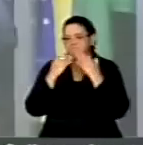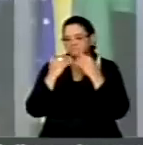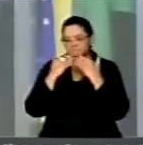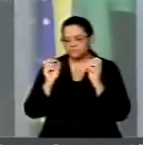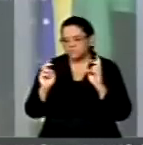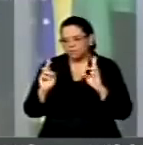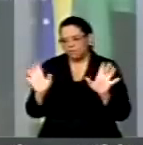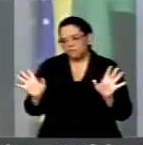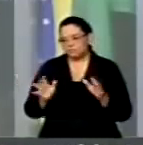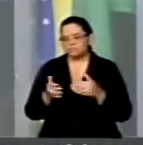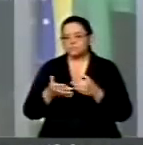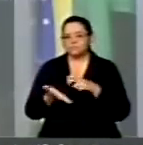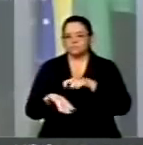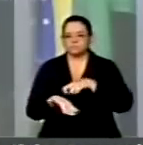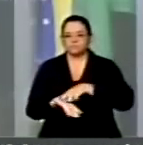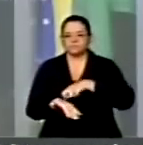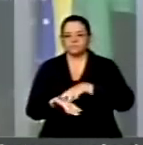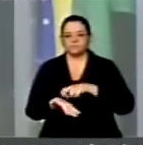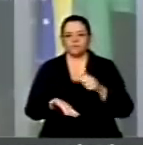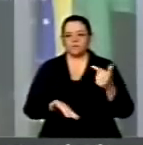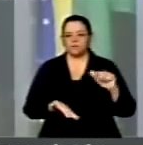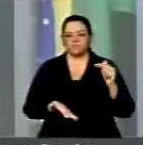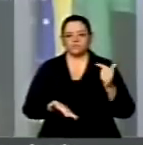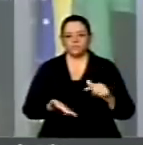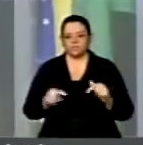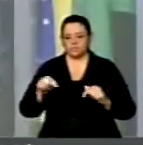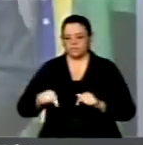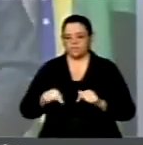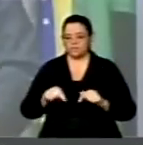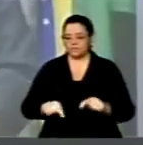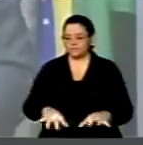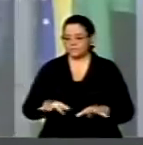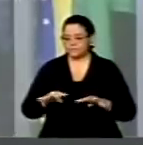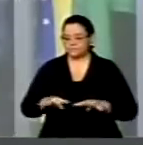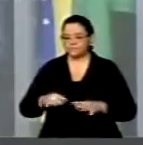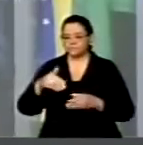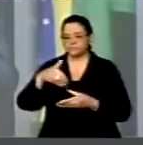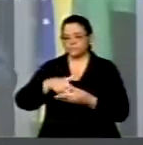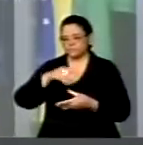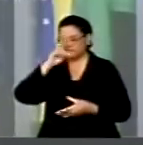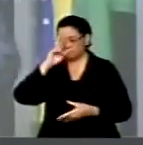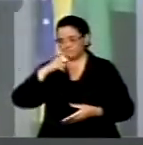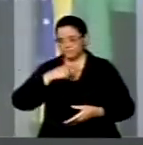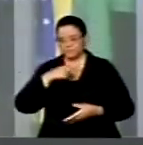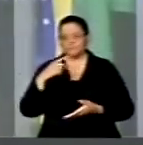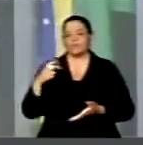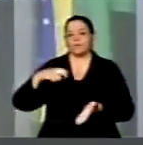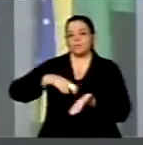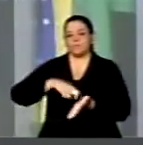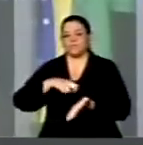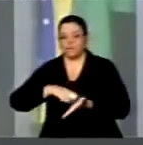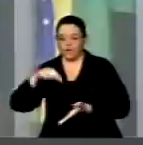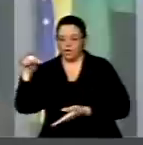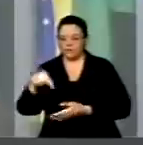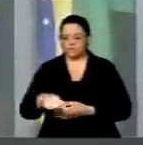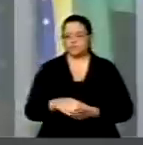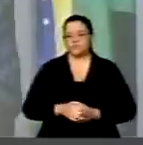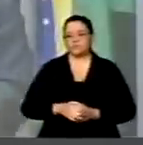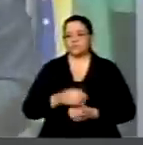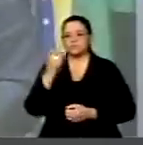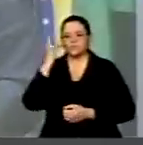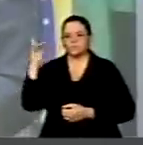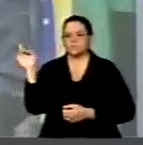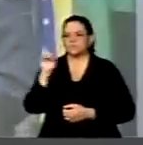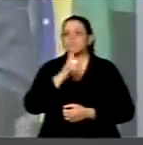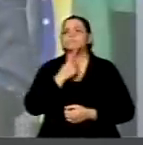Esse é um plenário que vota na sua auto-impunidade? Este é um plenário que desconhece o desejo de